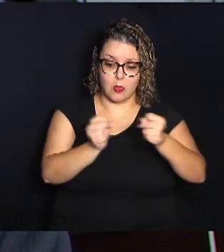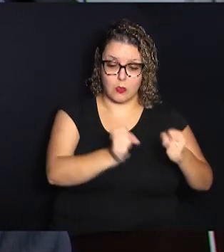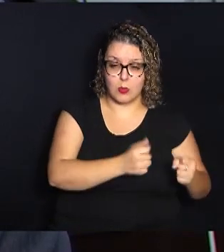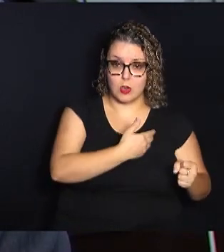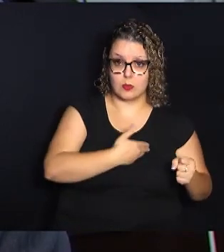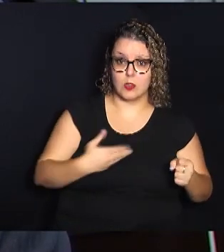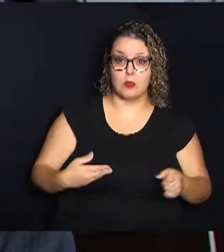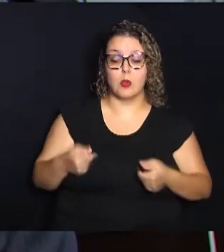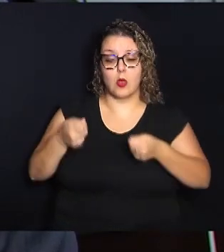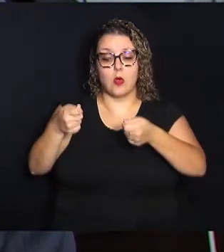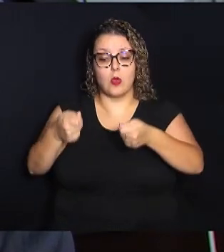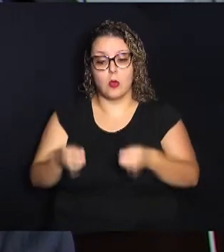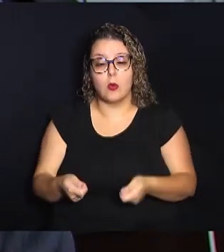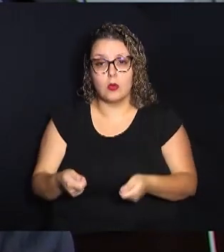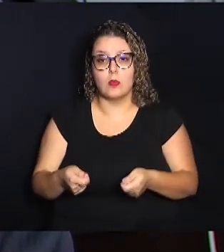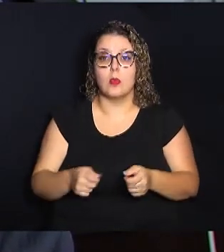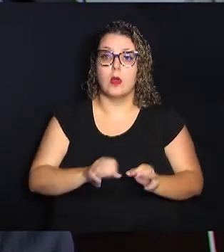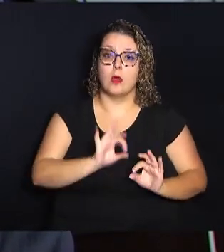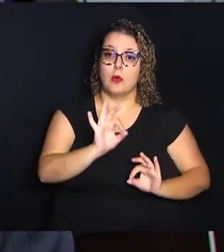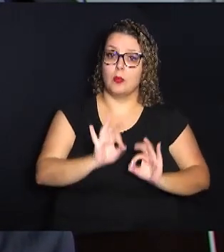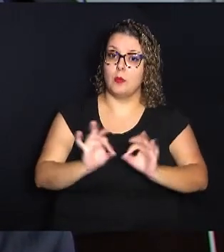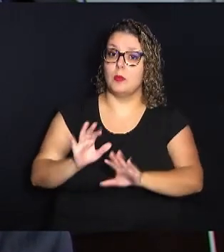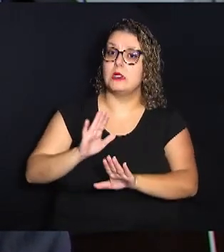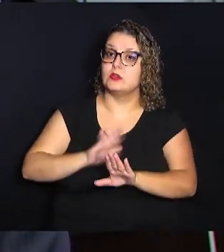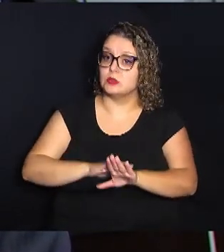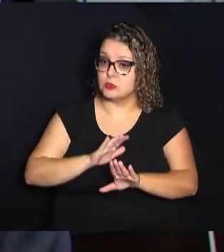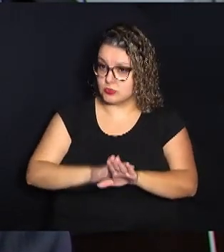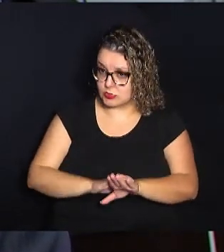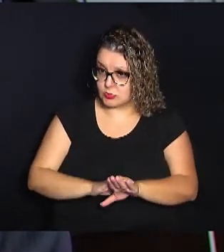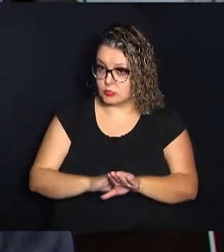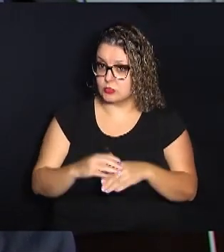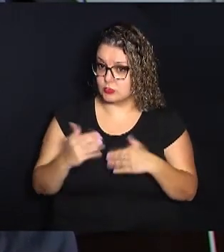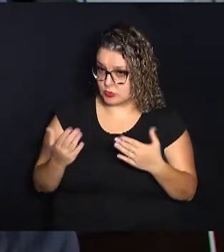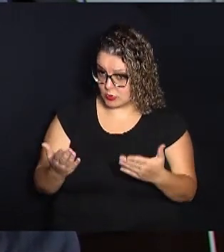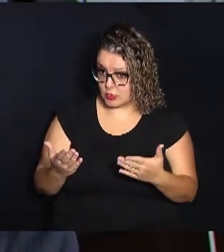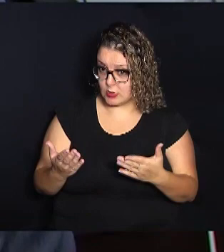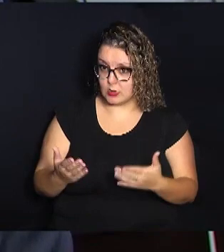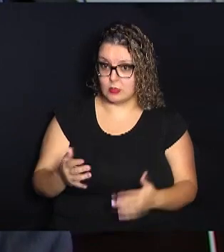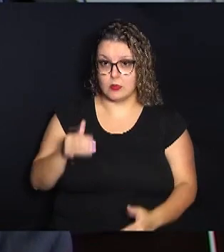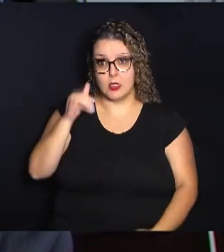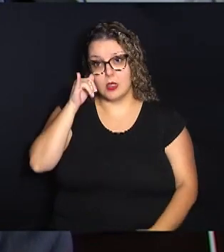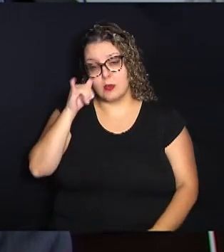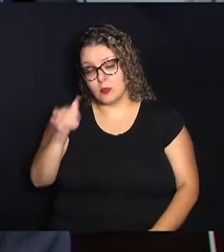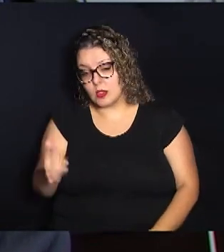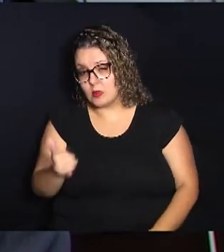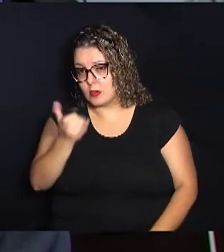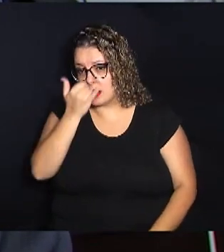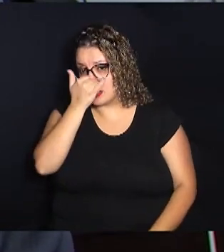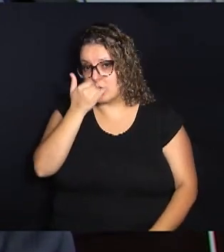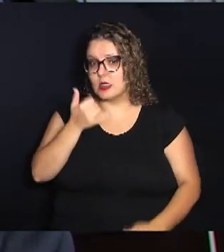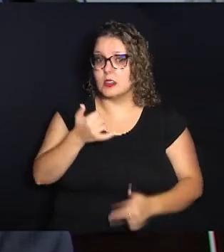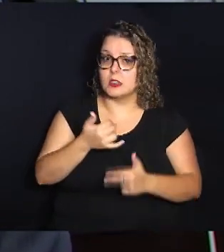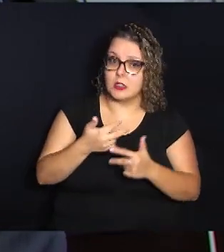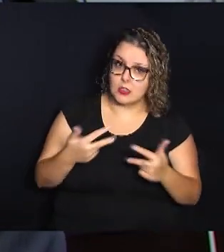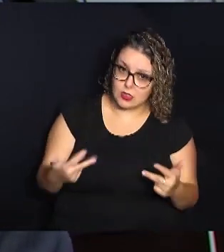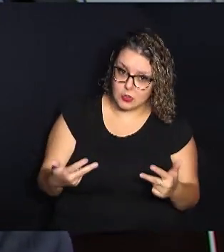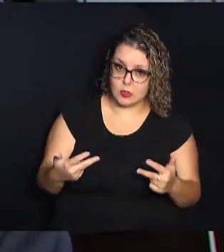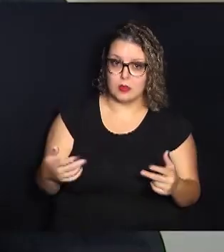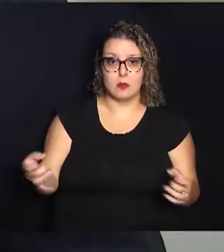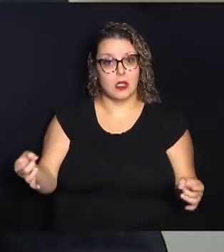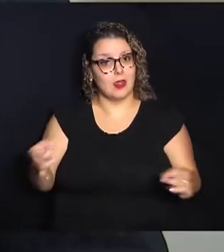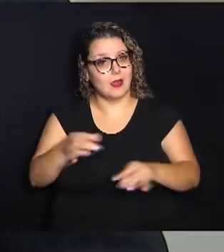estabelecer um plano de atuação para prevenir essas situações, para combater essas